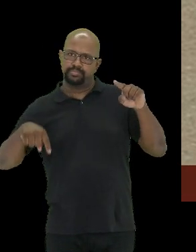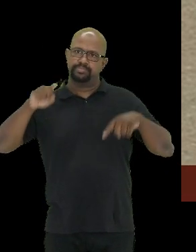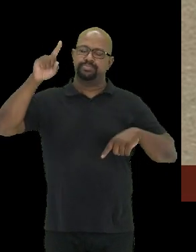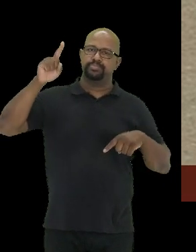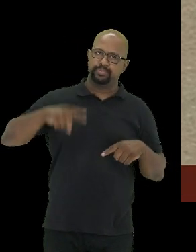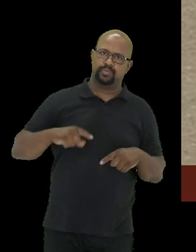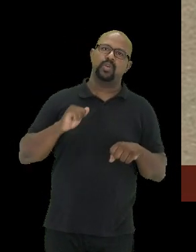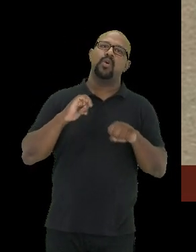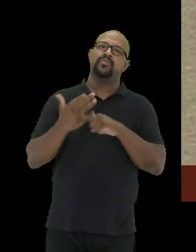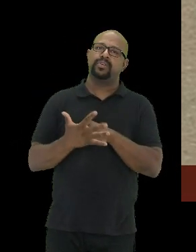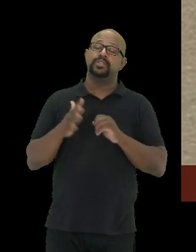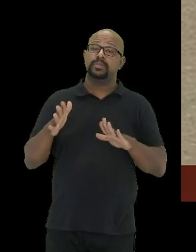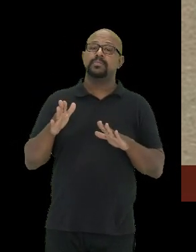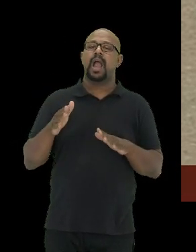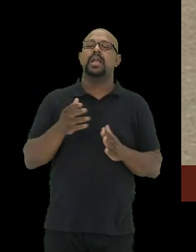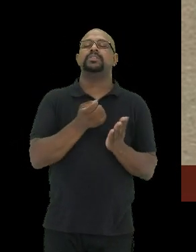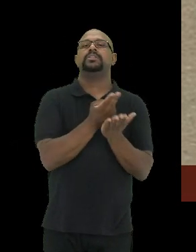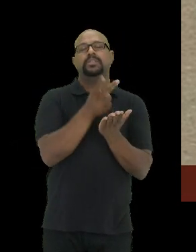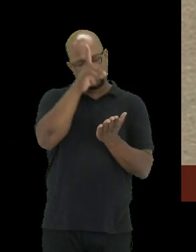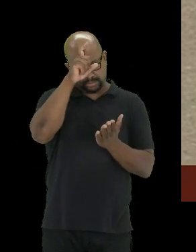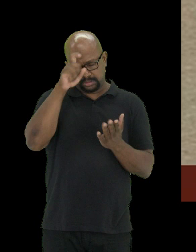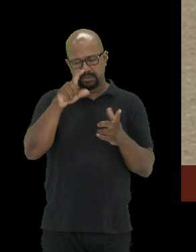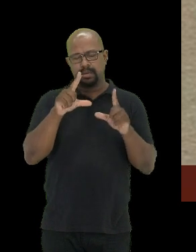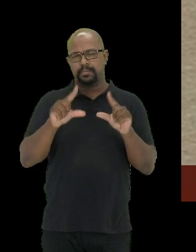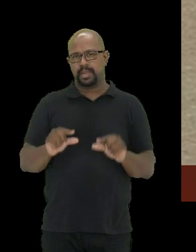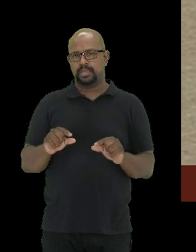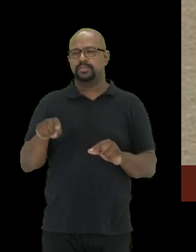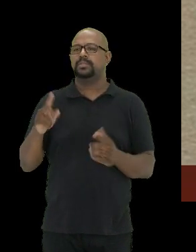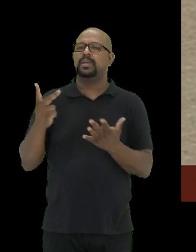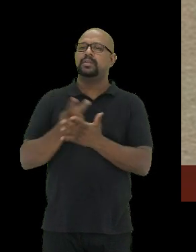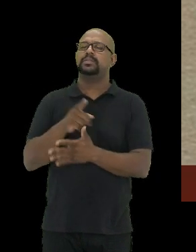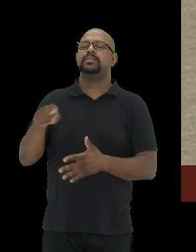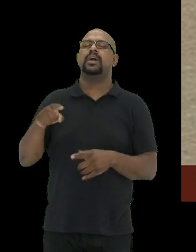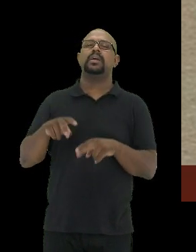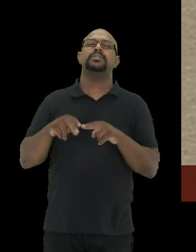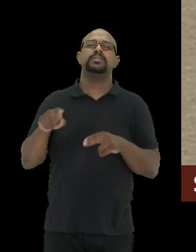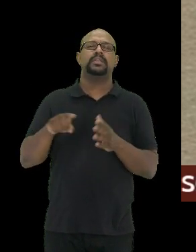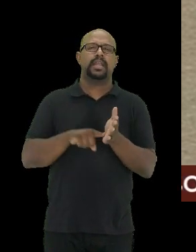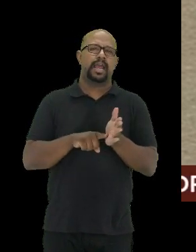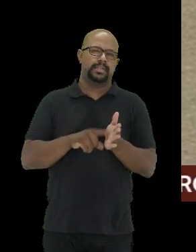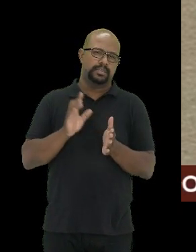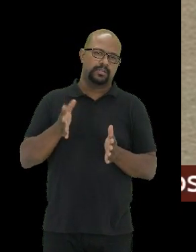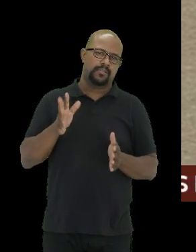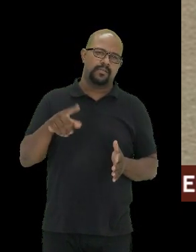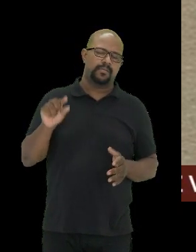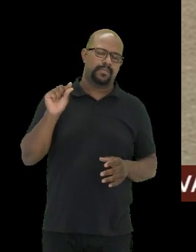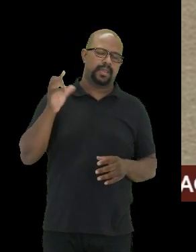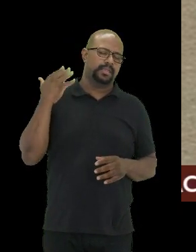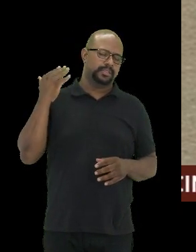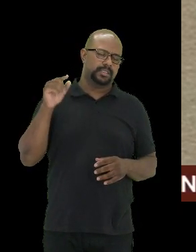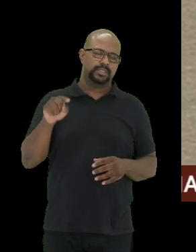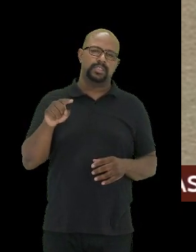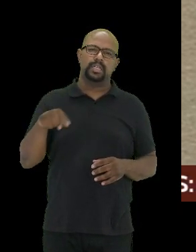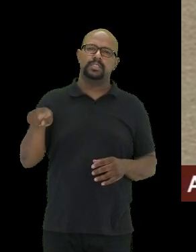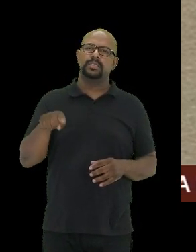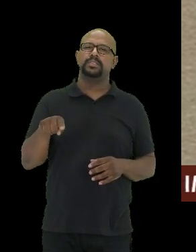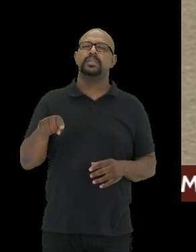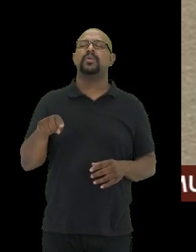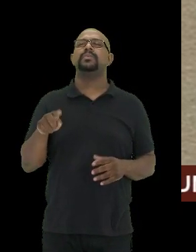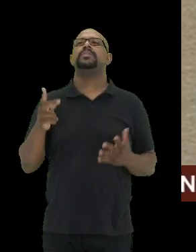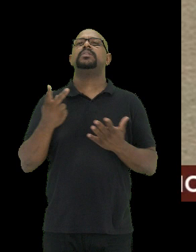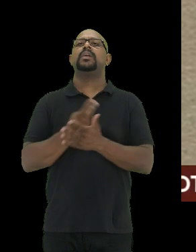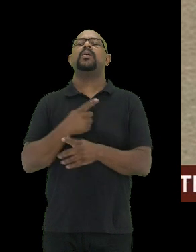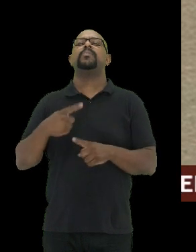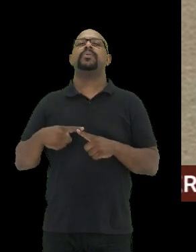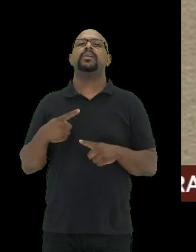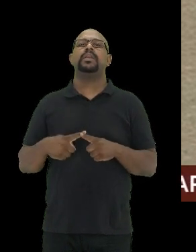na internação. E os picos de casos estão se dando, tem análises já bem recentes, mostrando que eles estão se dando por